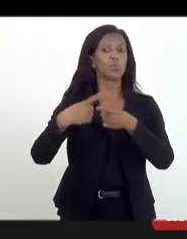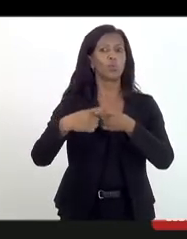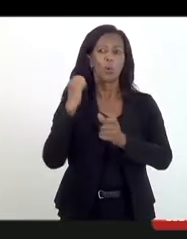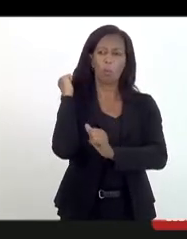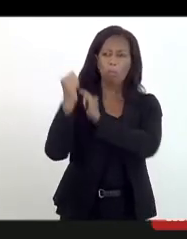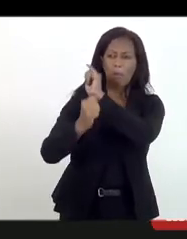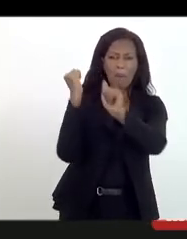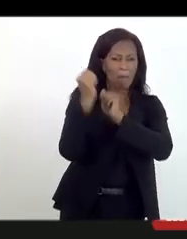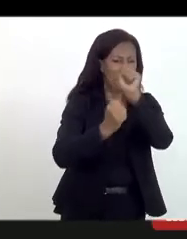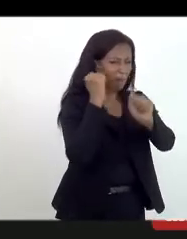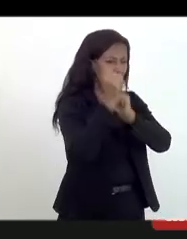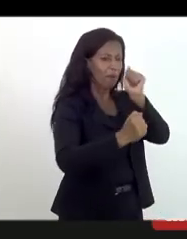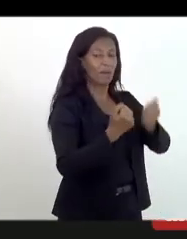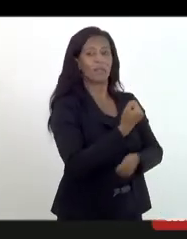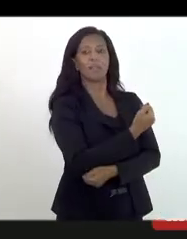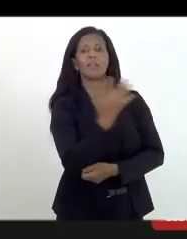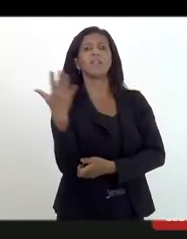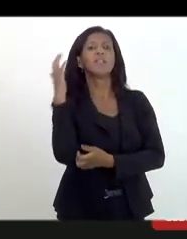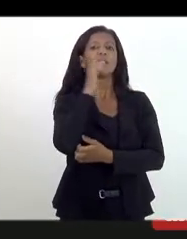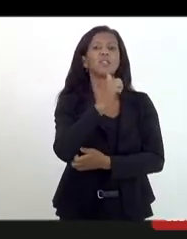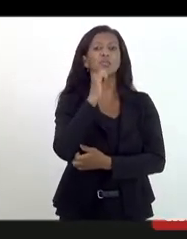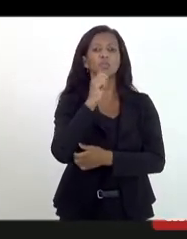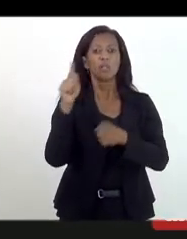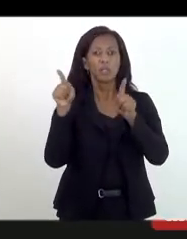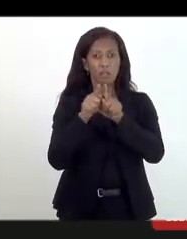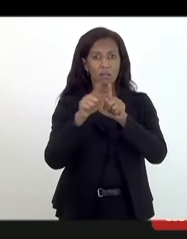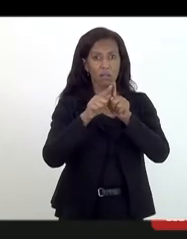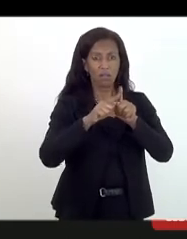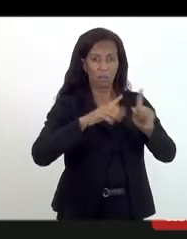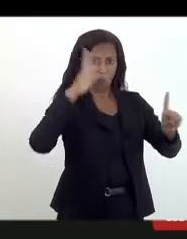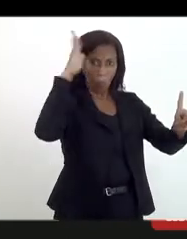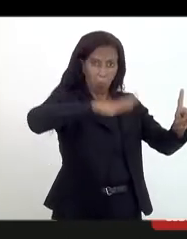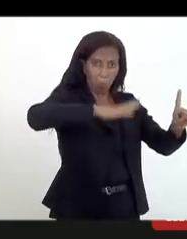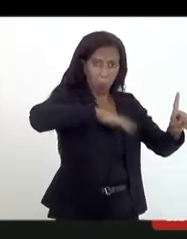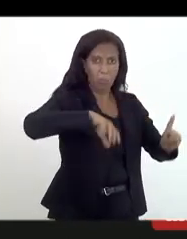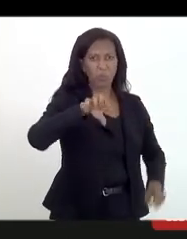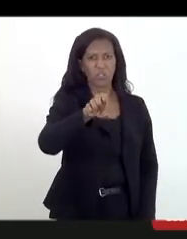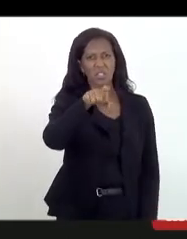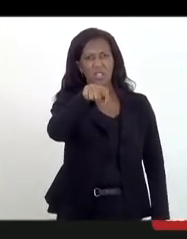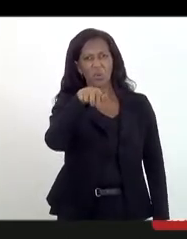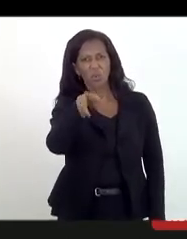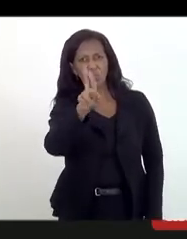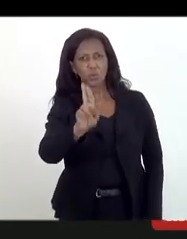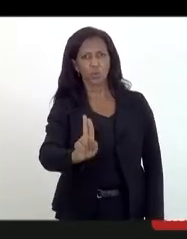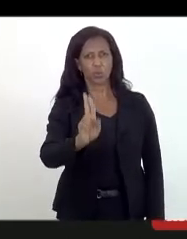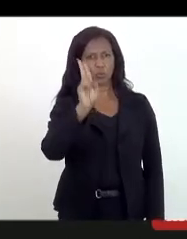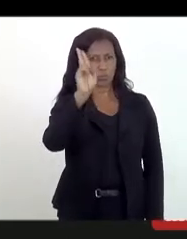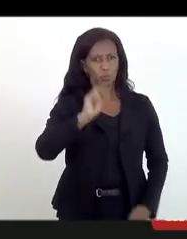tantas mulheres nos cemitérios e nos terreiros pra oferecer pro teu rexu do lodo.